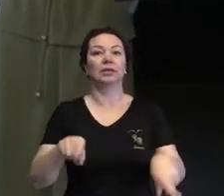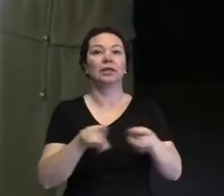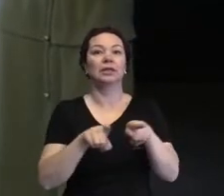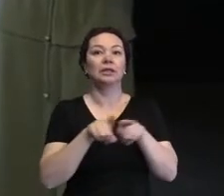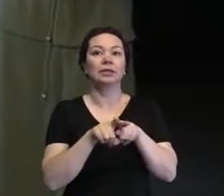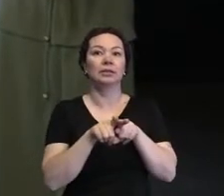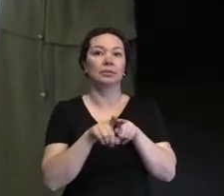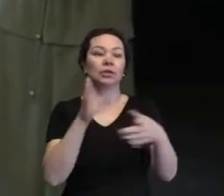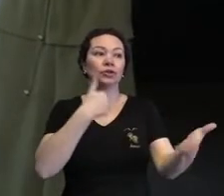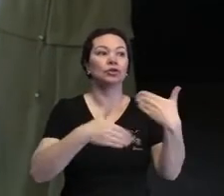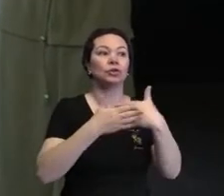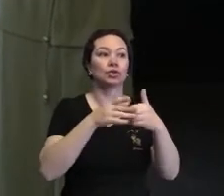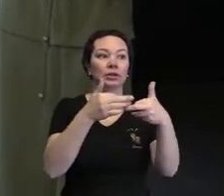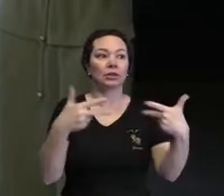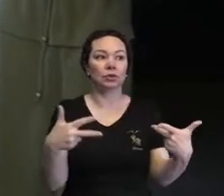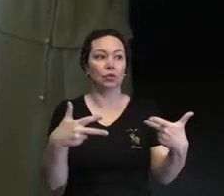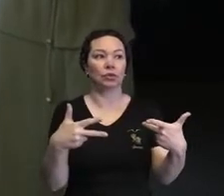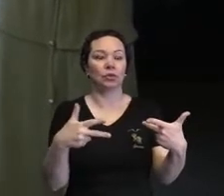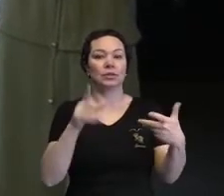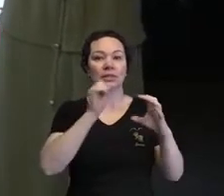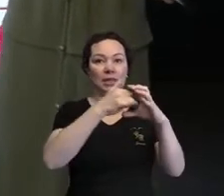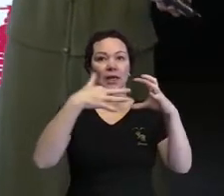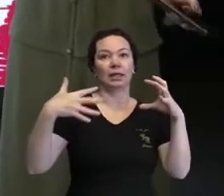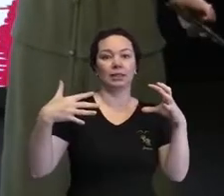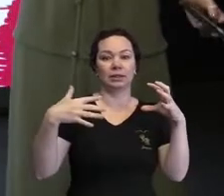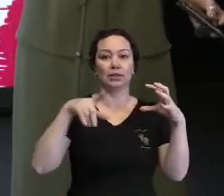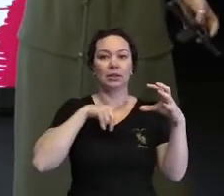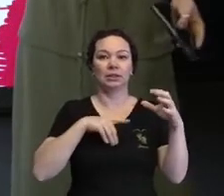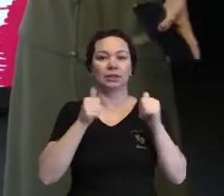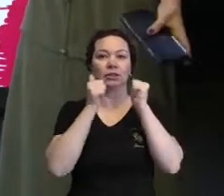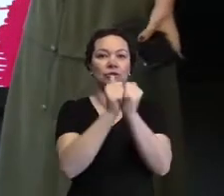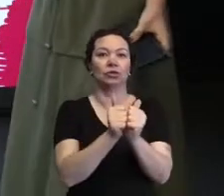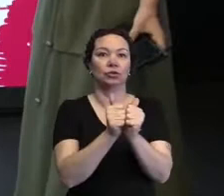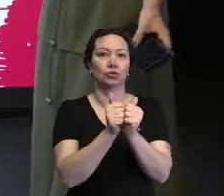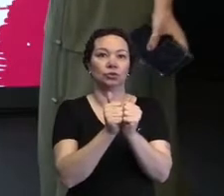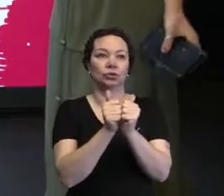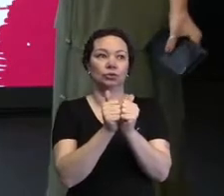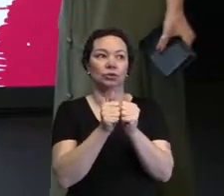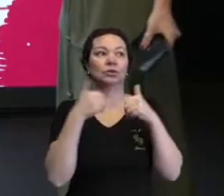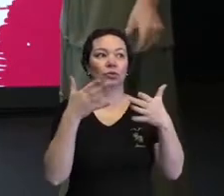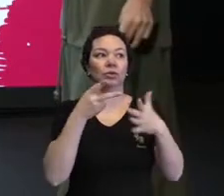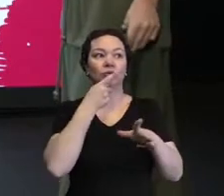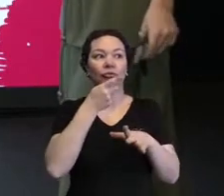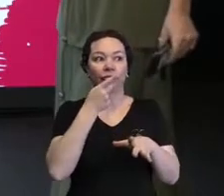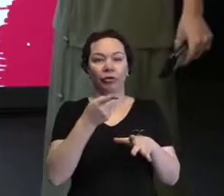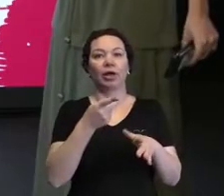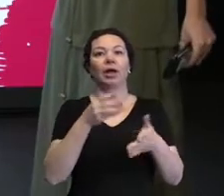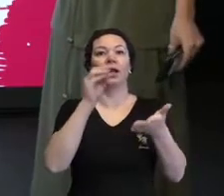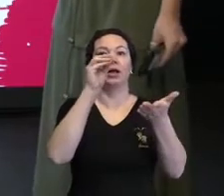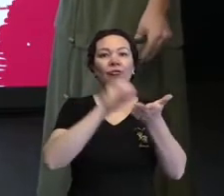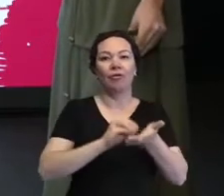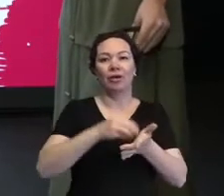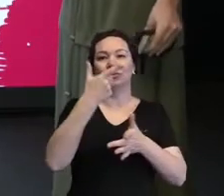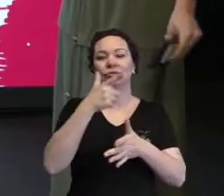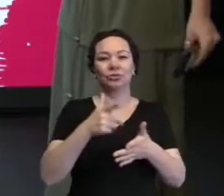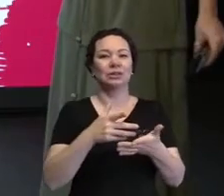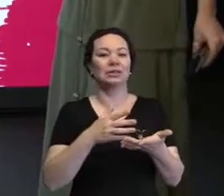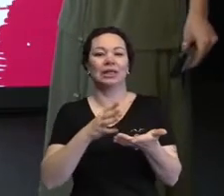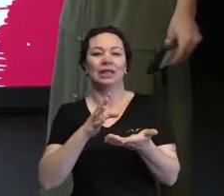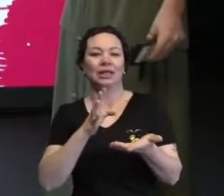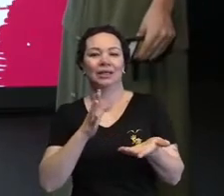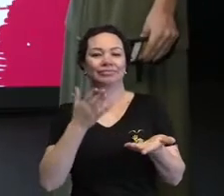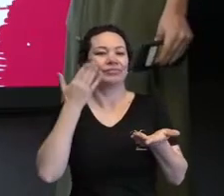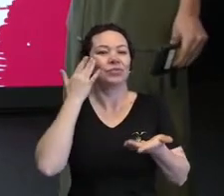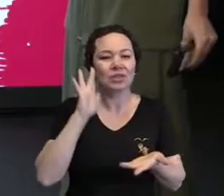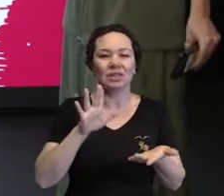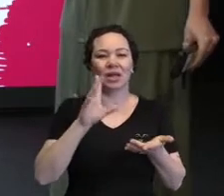de tudo que, todas essas características que vêm junto, né? Então, quando a gente fala da falta de reconhecimento, do cuidado